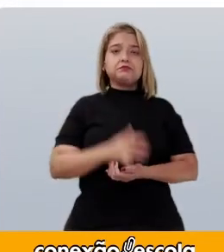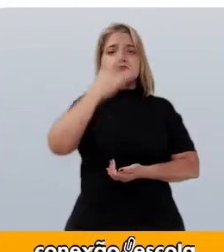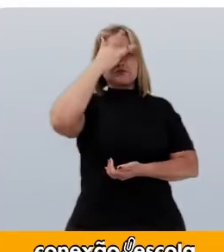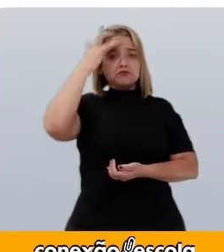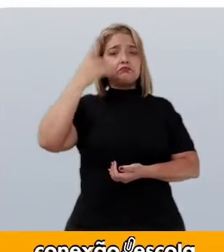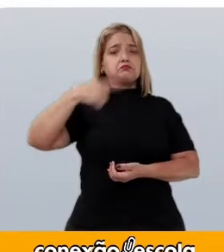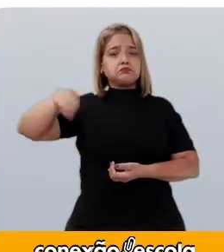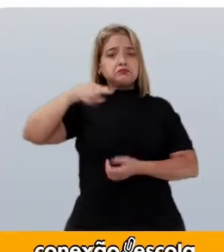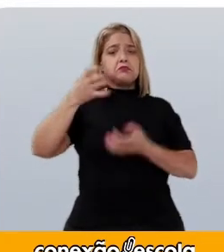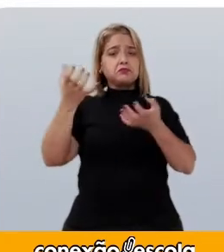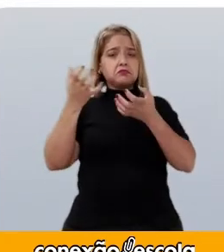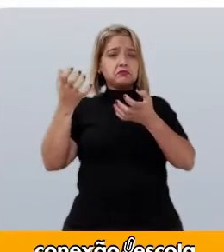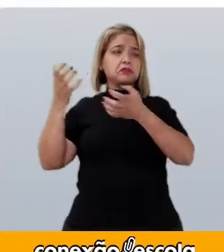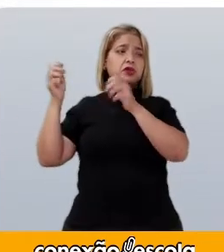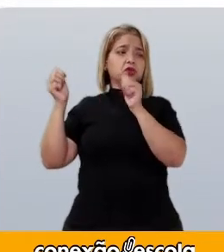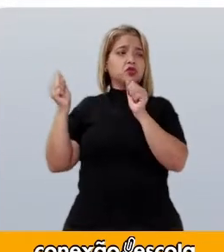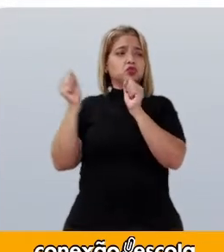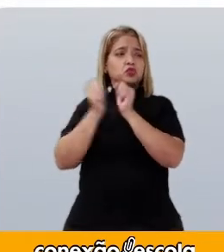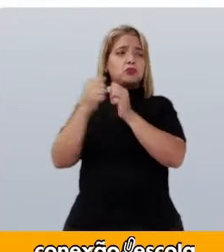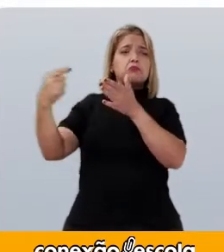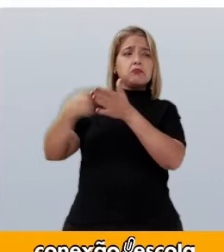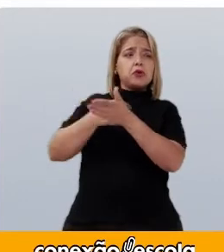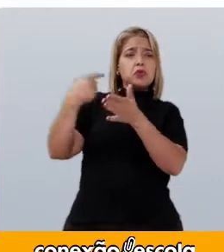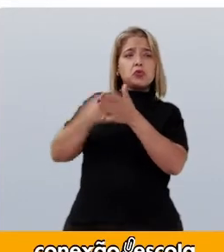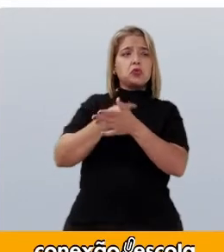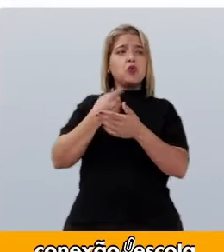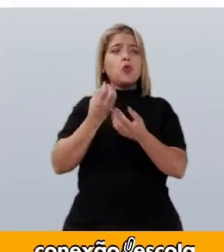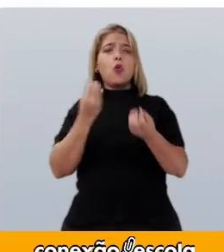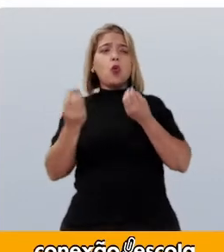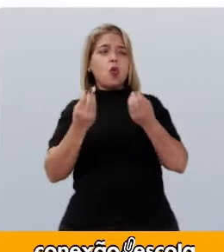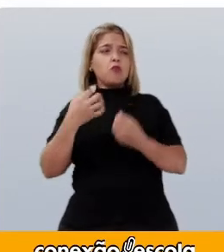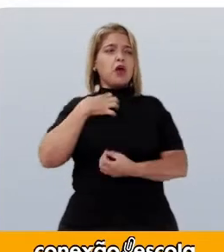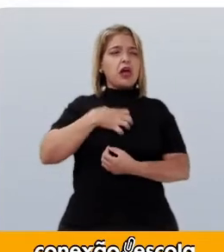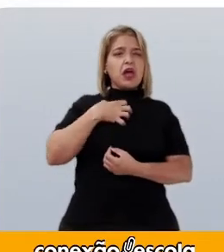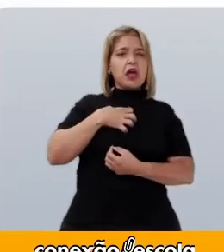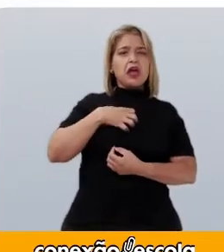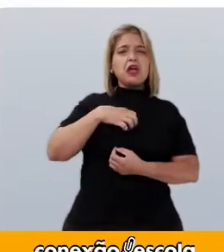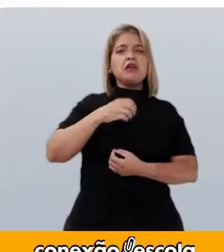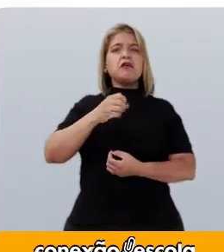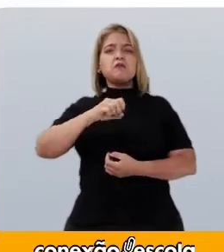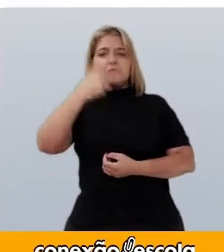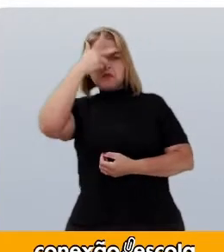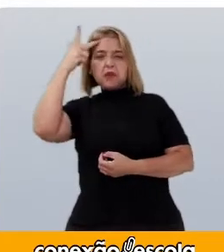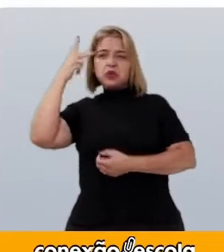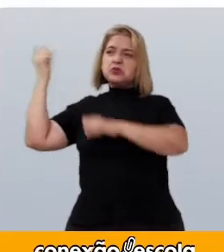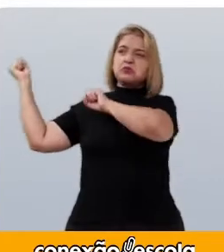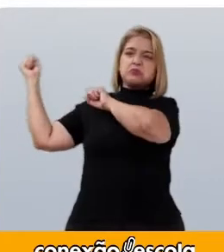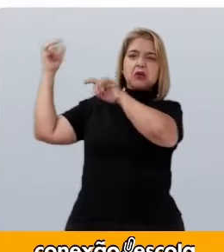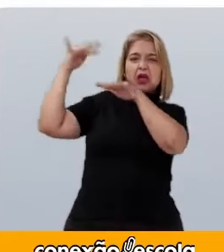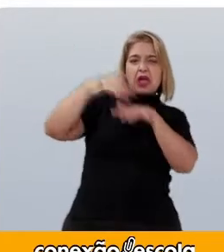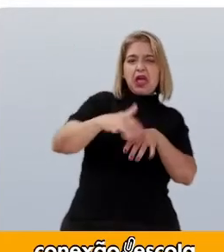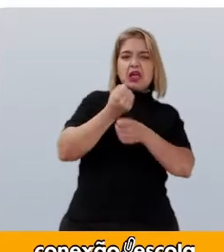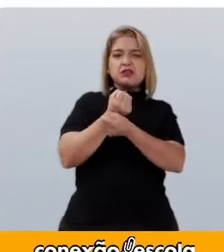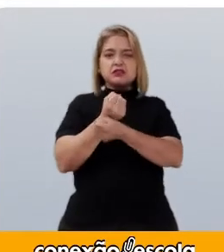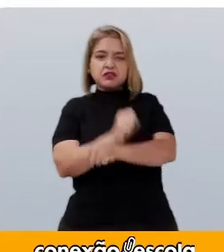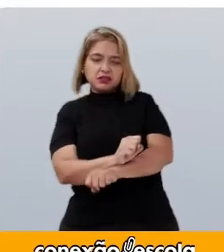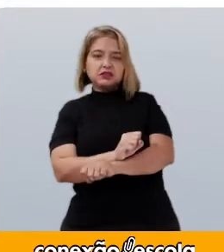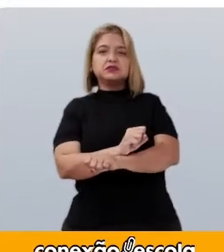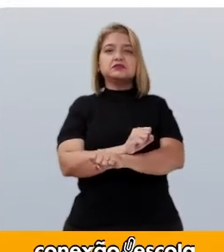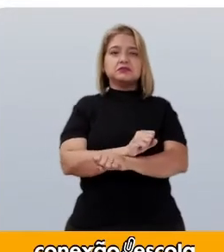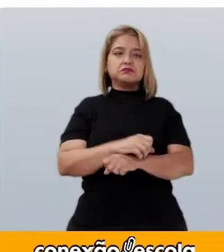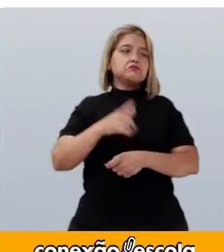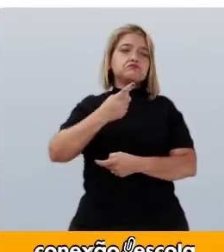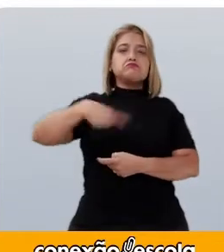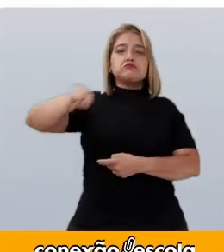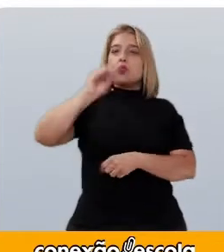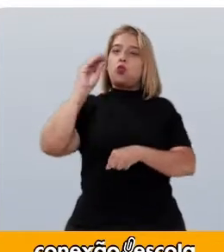portugueses Agora já são Novas gerações Então eles não são culpados Não tem culpa Do que aconteceu Do